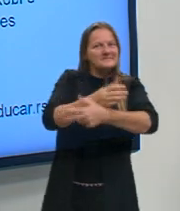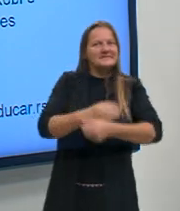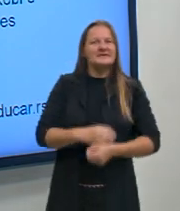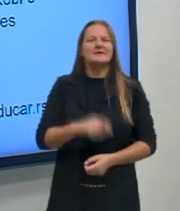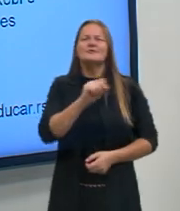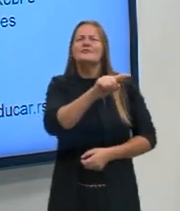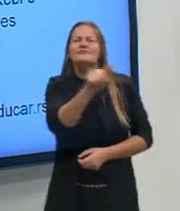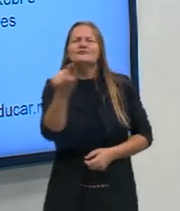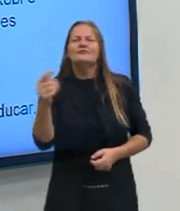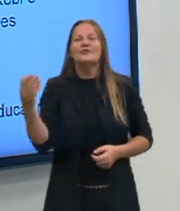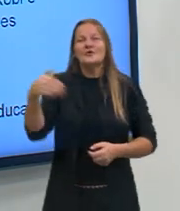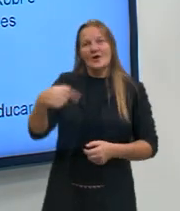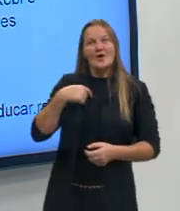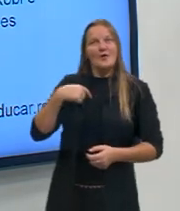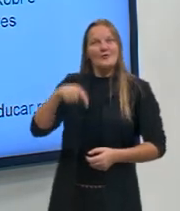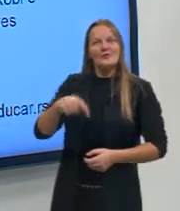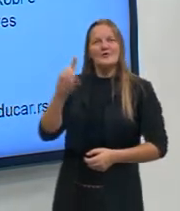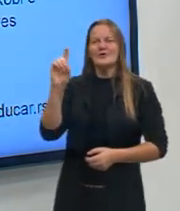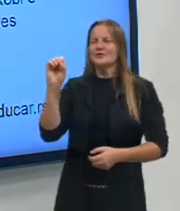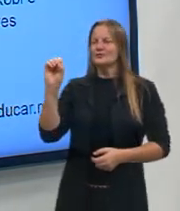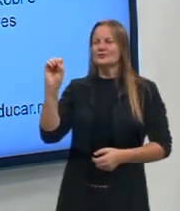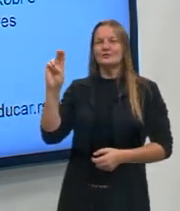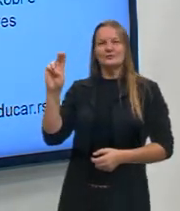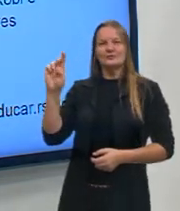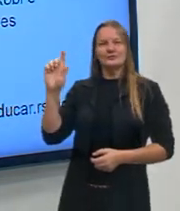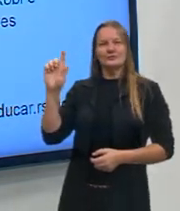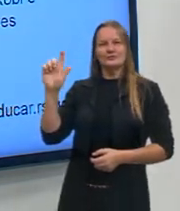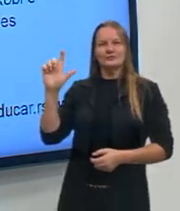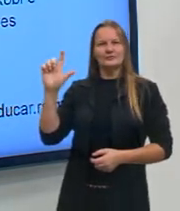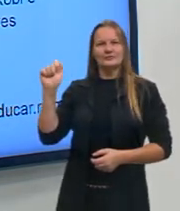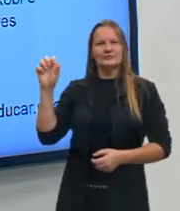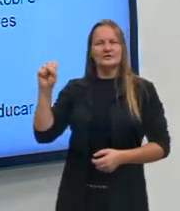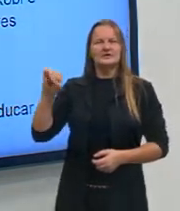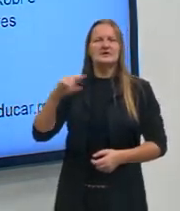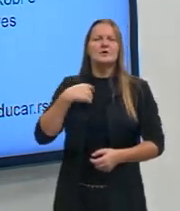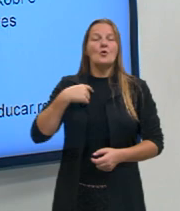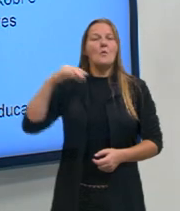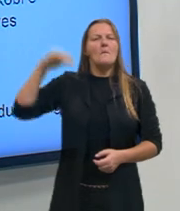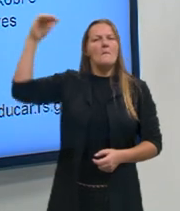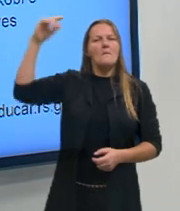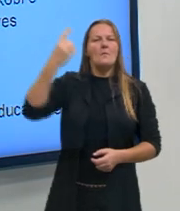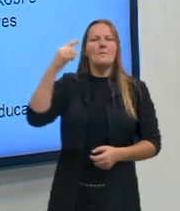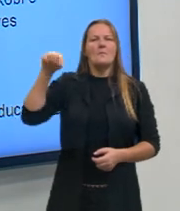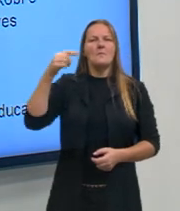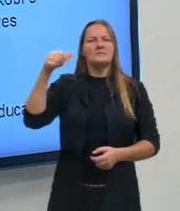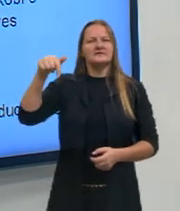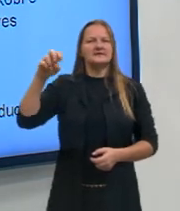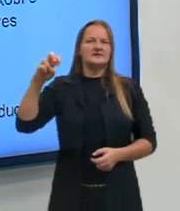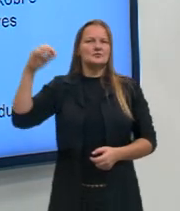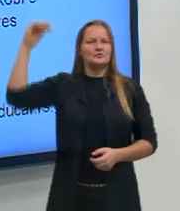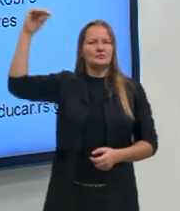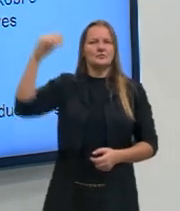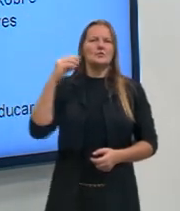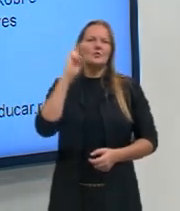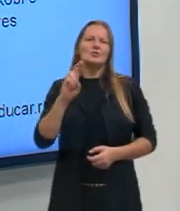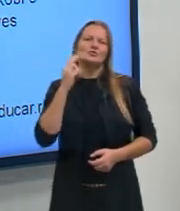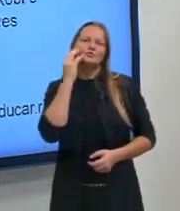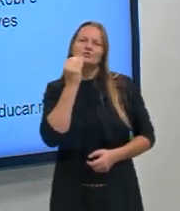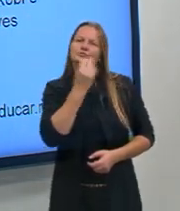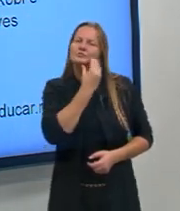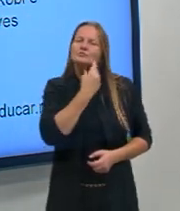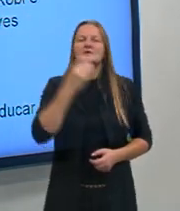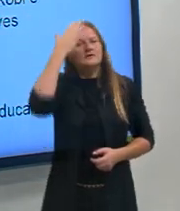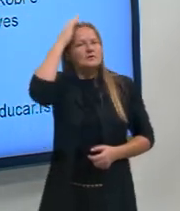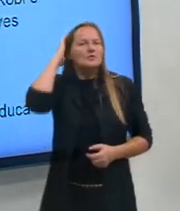Quem está aqui com vocês, então, é o professor Douglas. Eu sou um homem de 1,75m, uso barba, cabelos